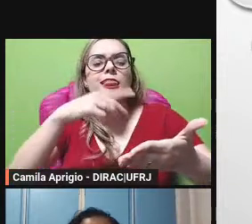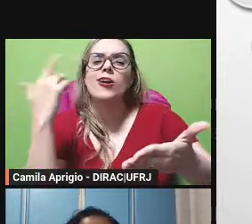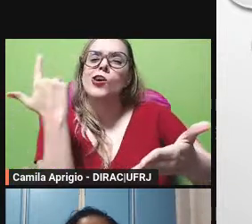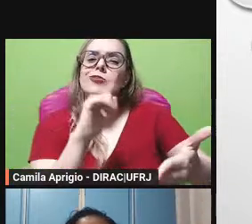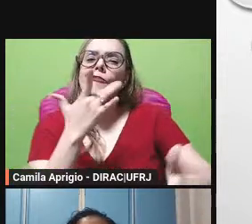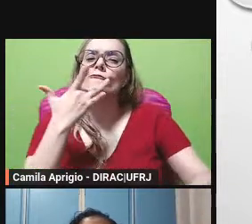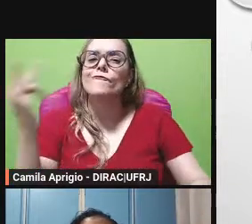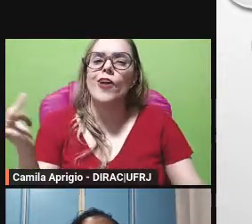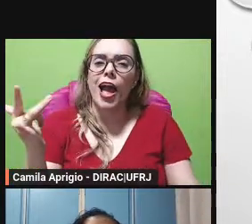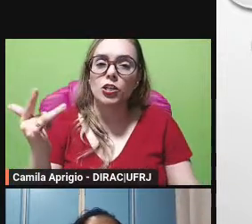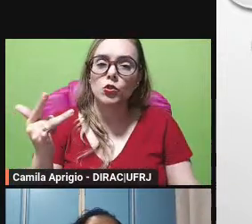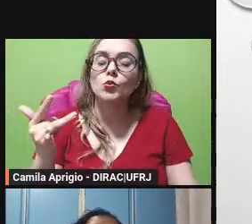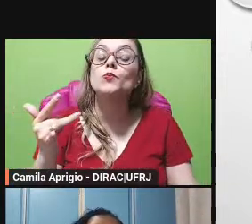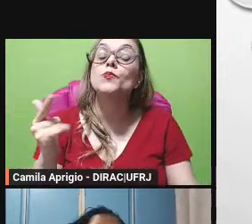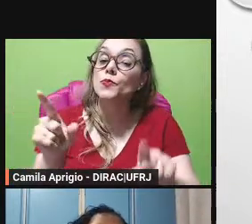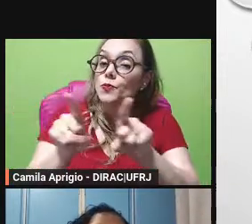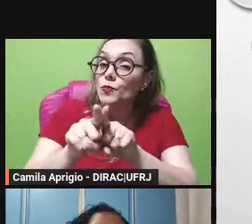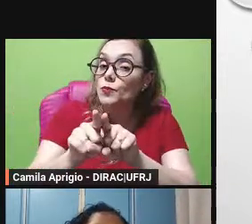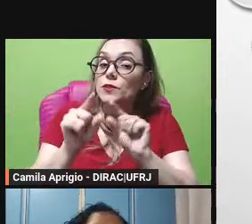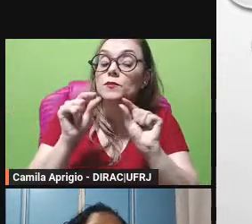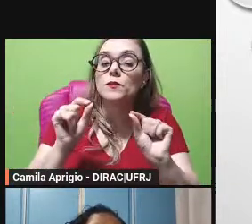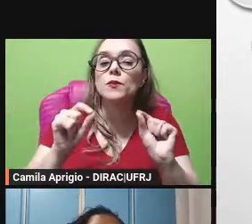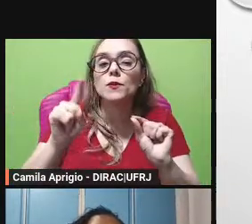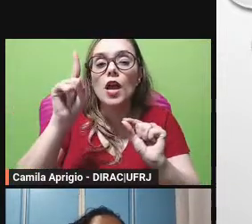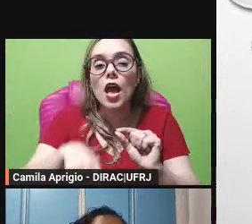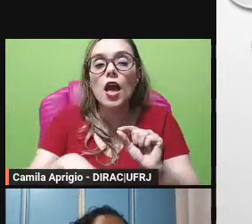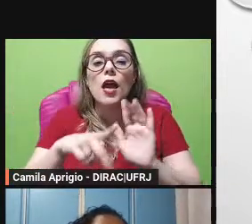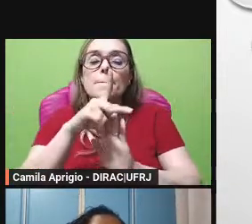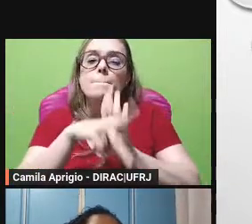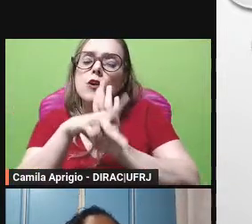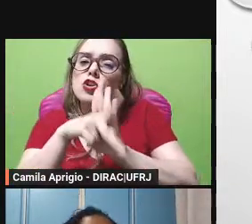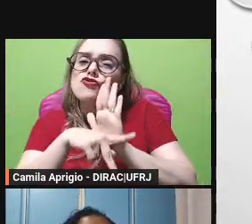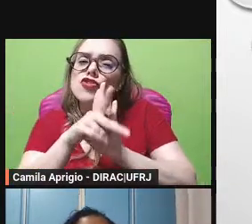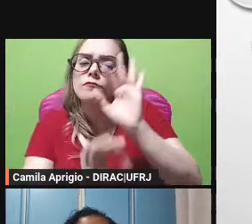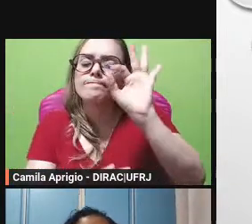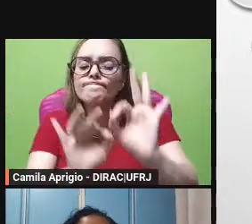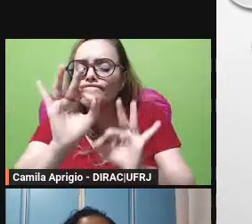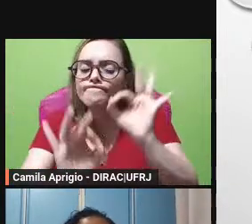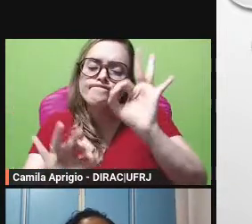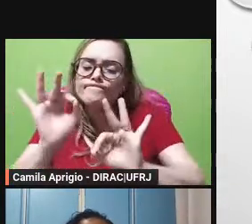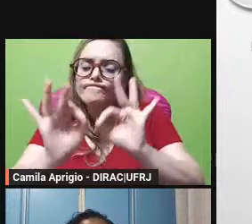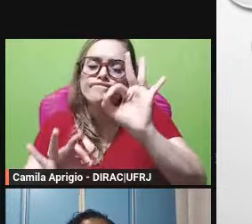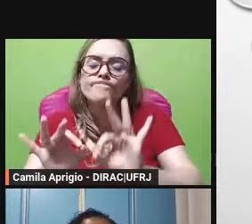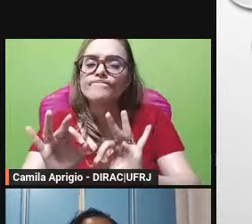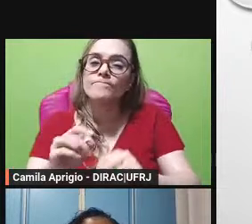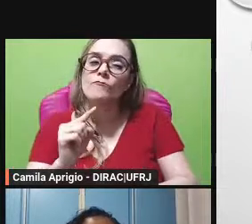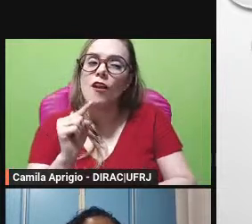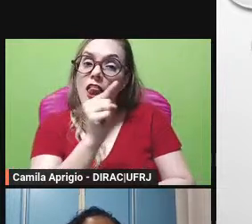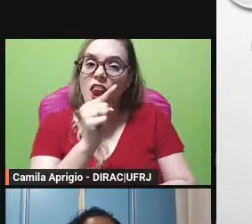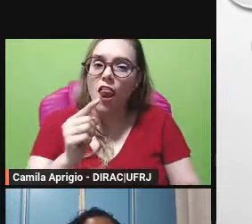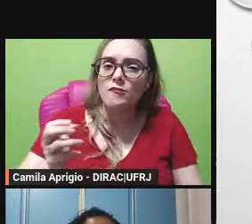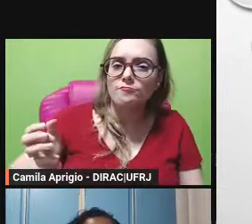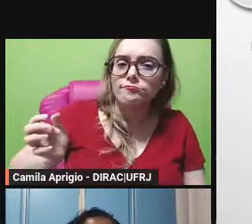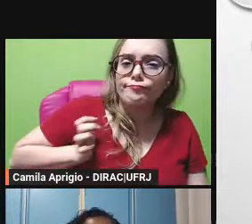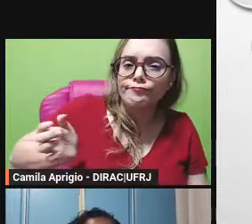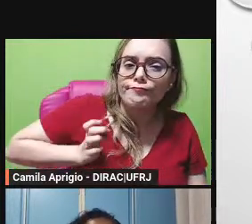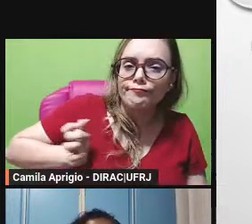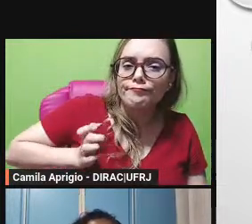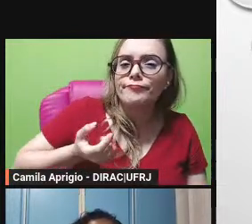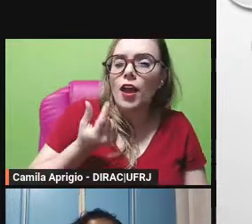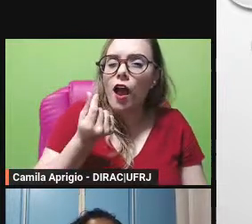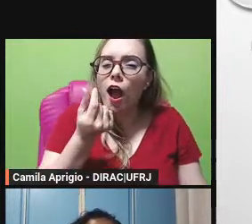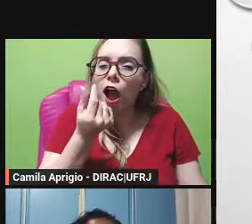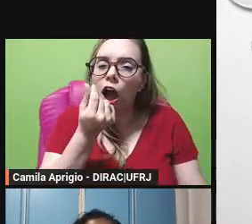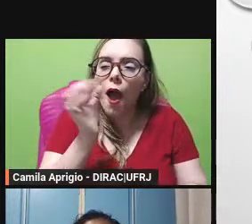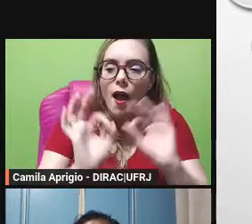outro sim ela serve ao projeto de ensino da burguesia porque ela é um texto que tem moral ela tem um aspecto moralizante